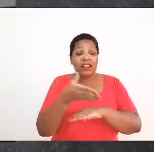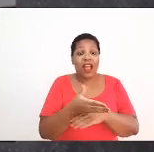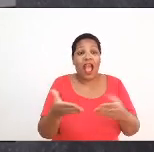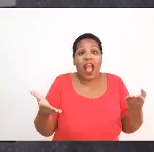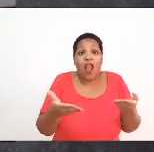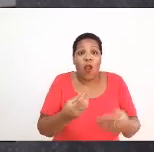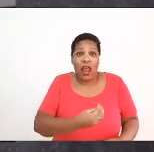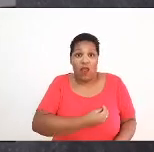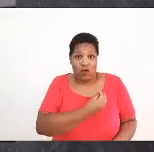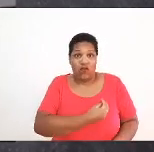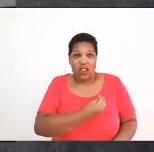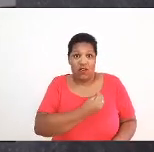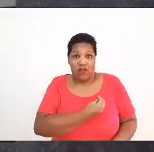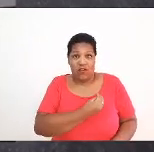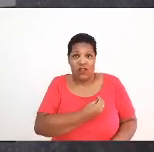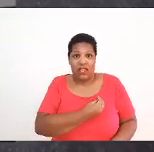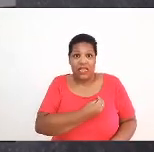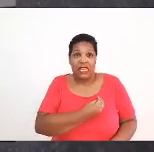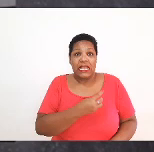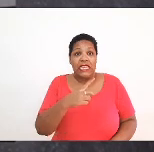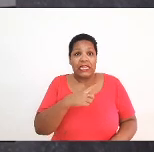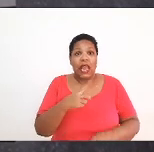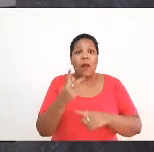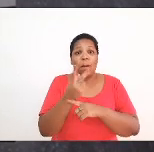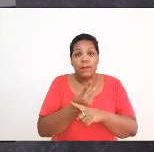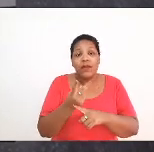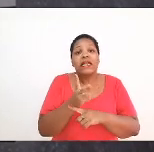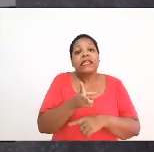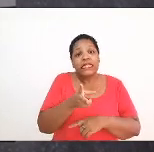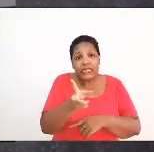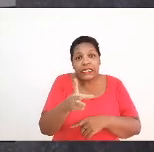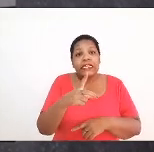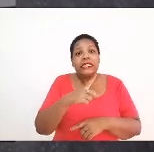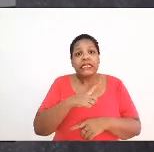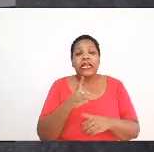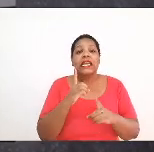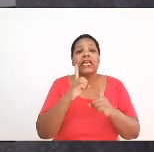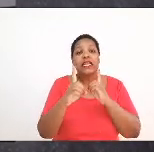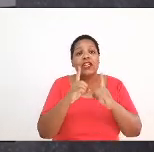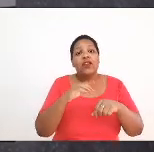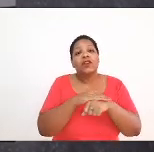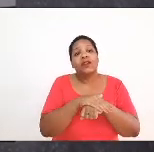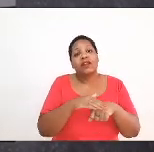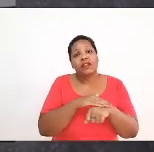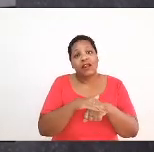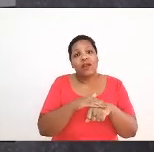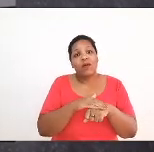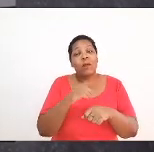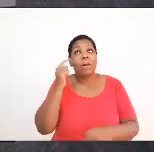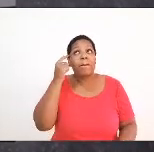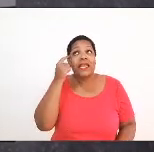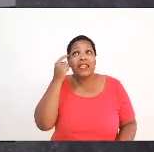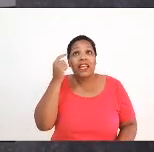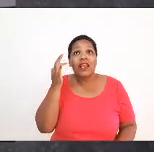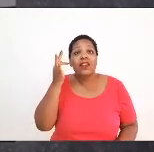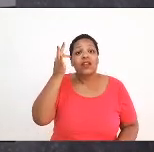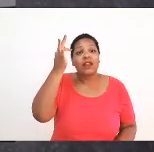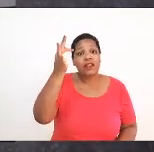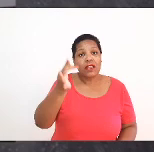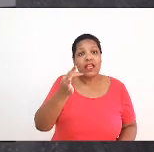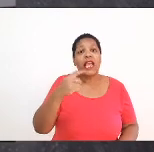a gente tem buscado fazer os nossos diálogos sempre na perspectiva que é um princípio e uma defesa